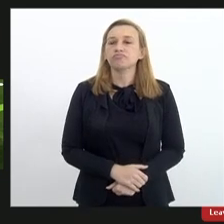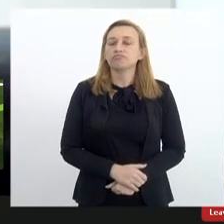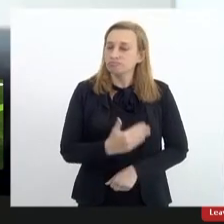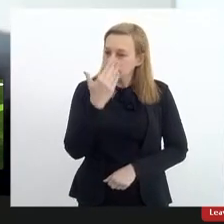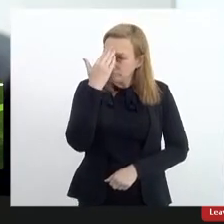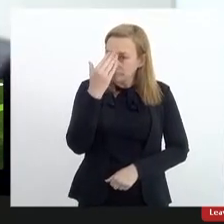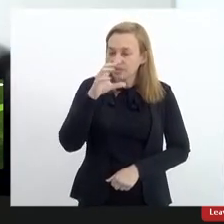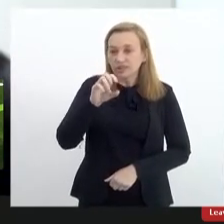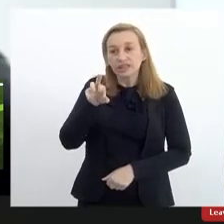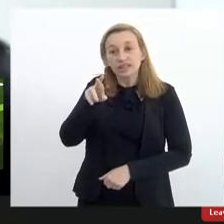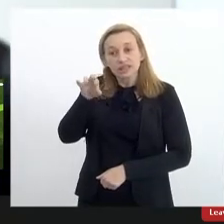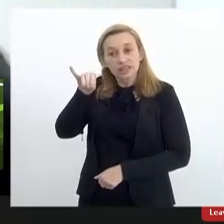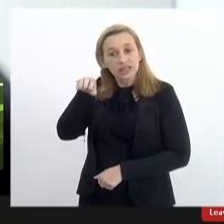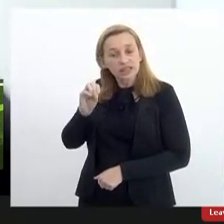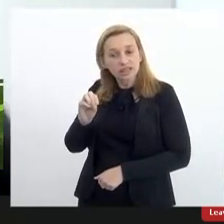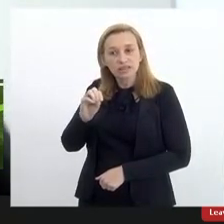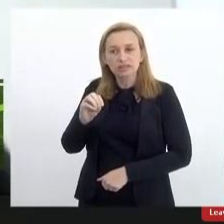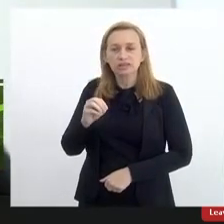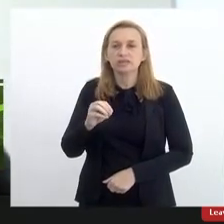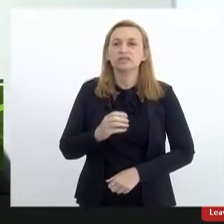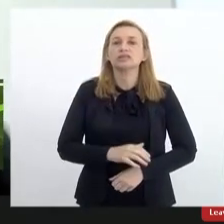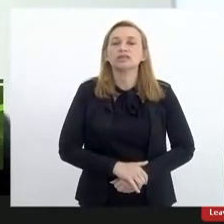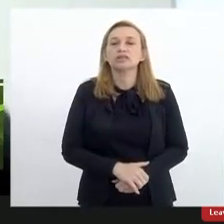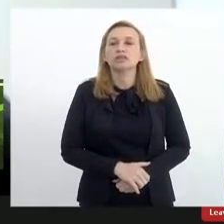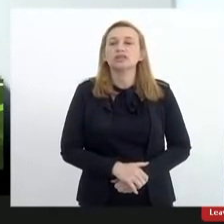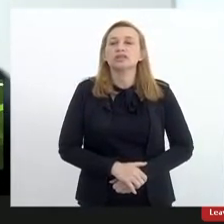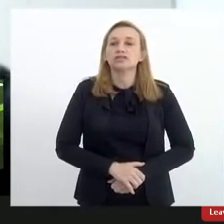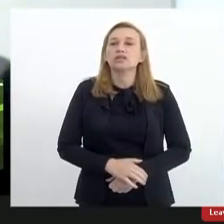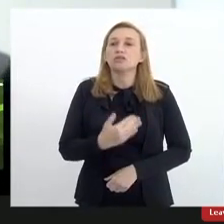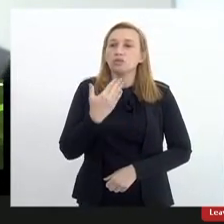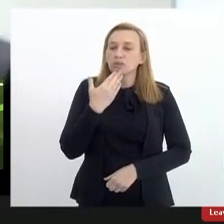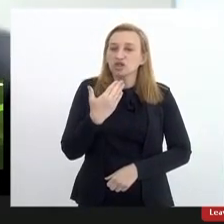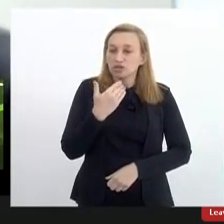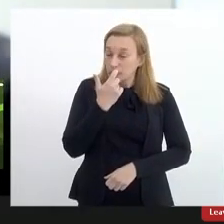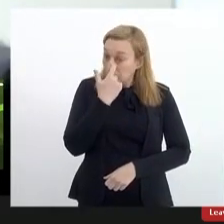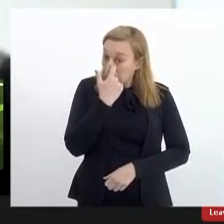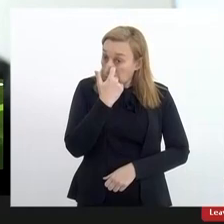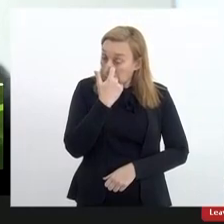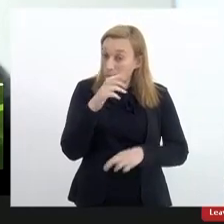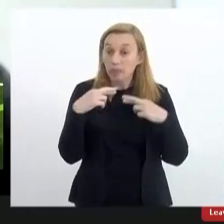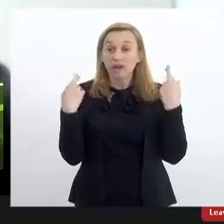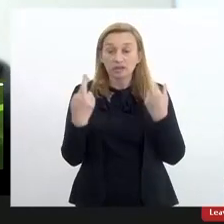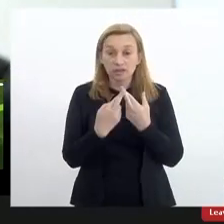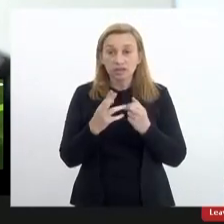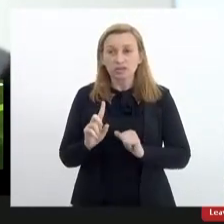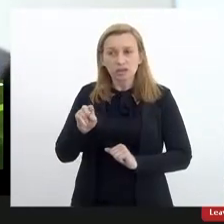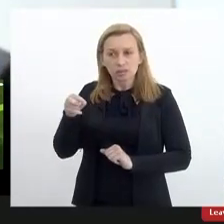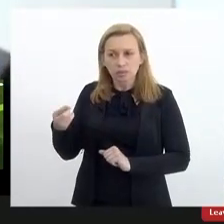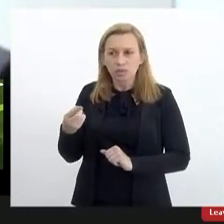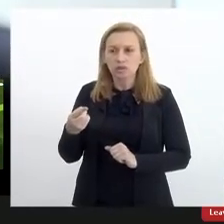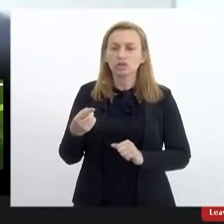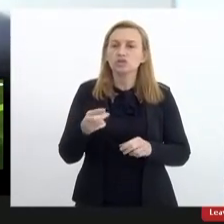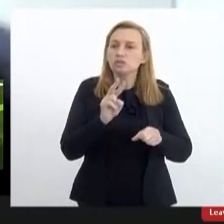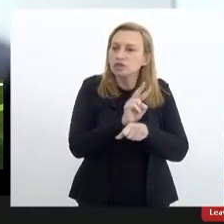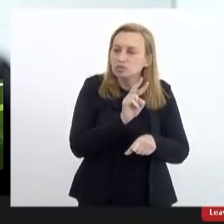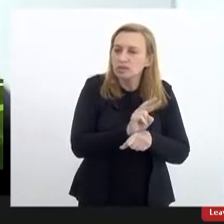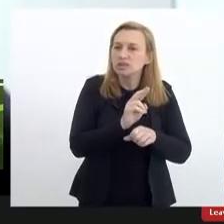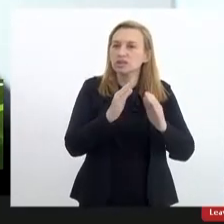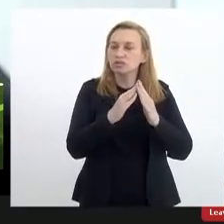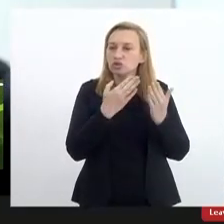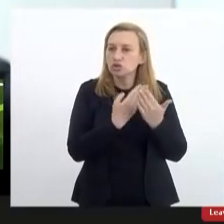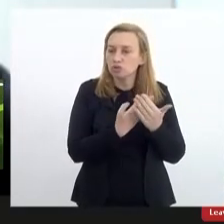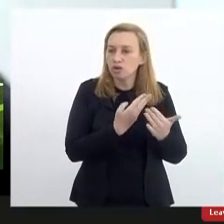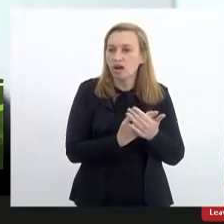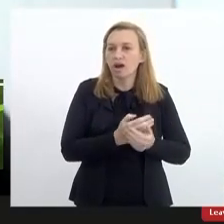Obrigado, Cristiane, pela sua presença. Eu vou sugerir que a gente faça uma audiência posteriormente sobre a inspeção escolar, acho que é um